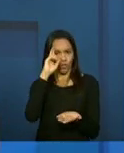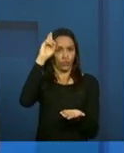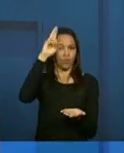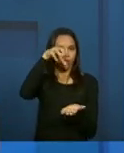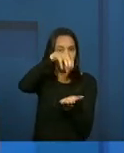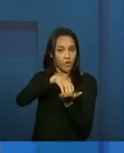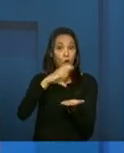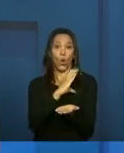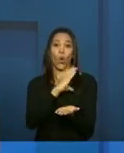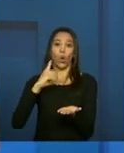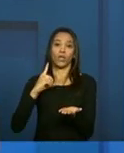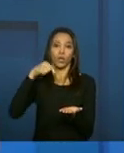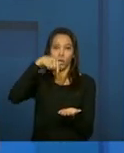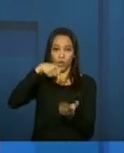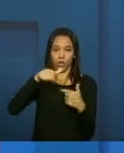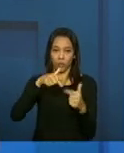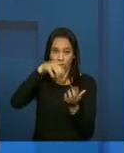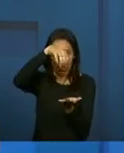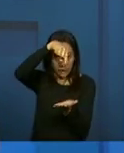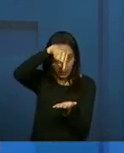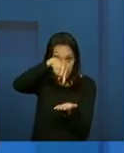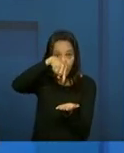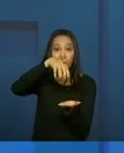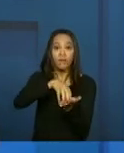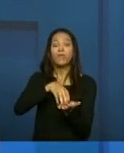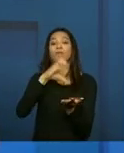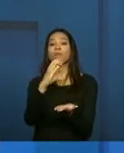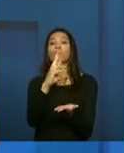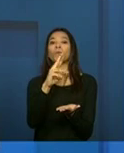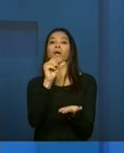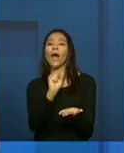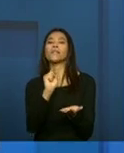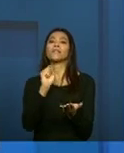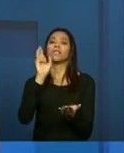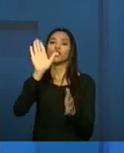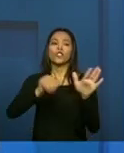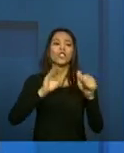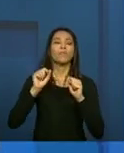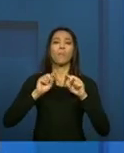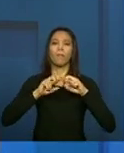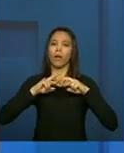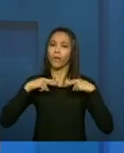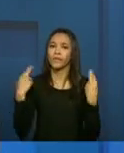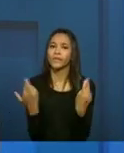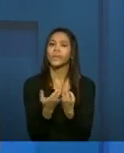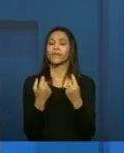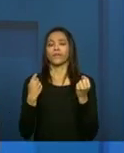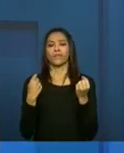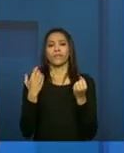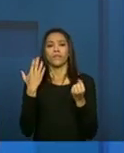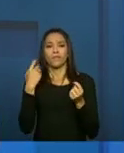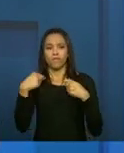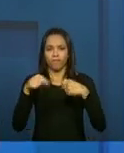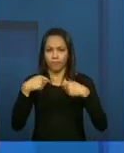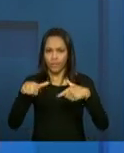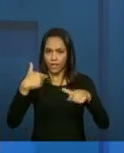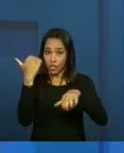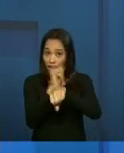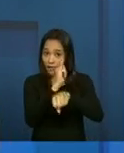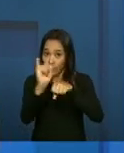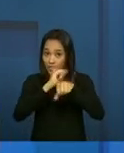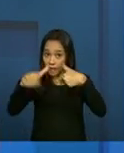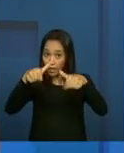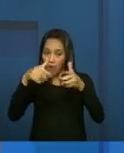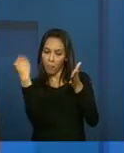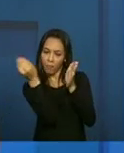coordenador, que pode convocar reuniões, estabelecer parâmetros, para que realmente, assim, o SUA seja